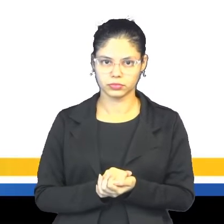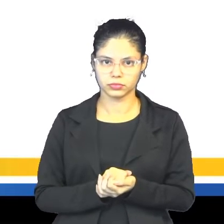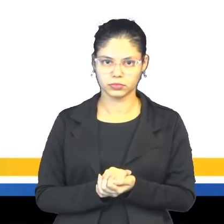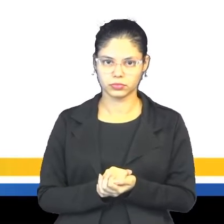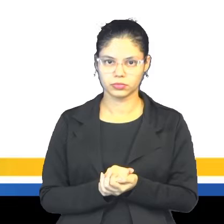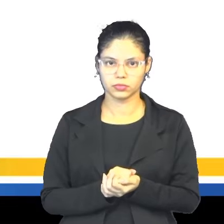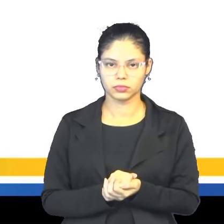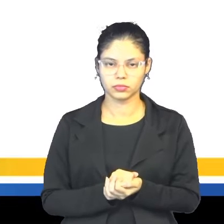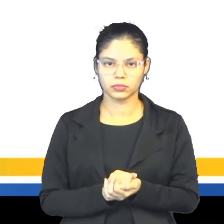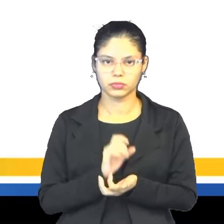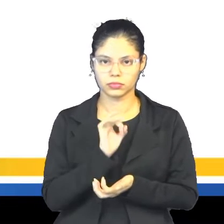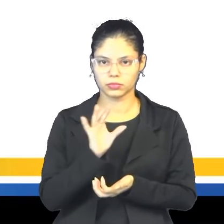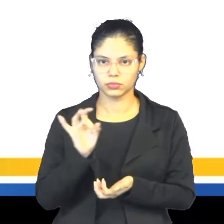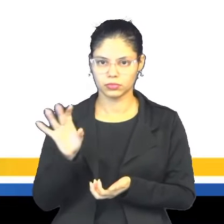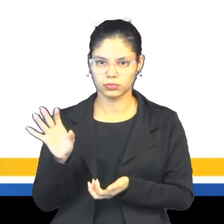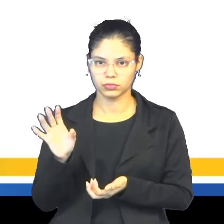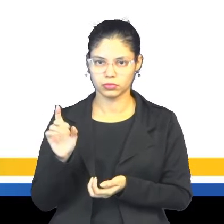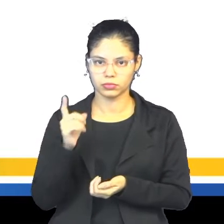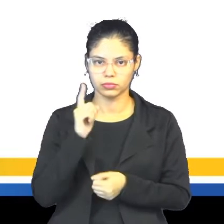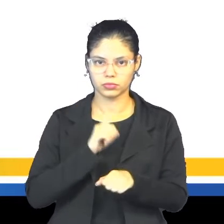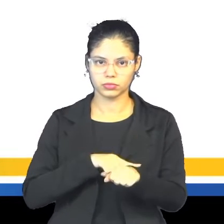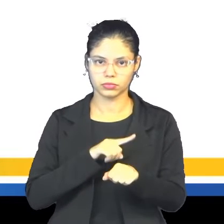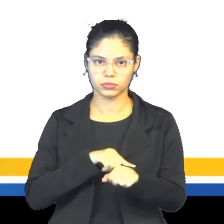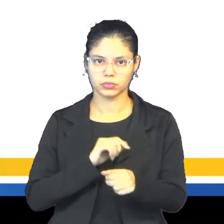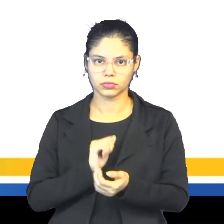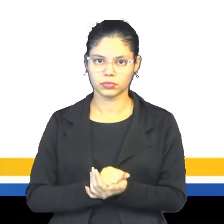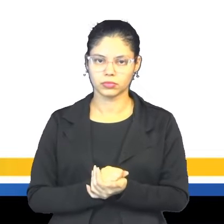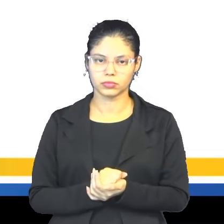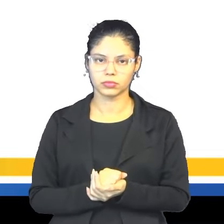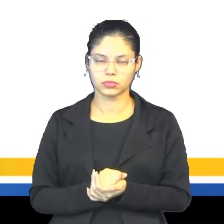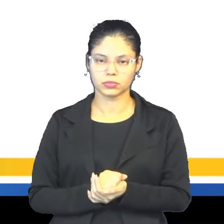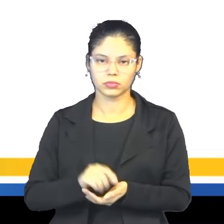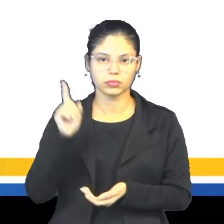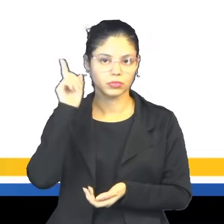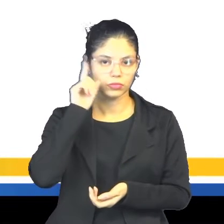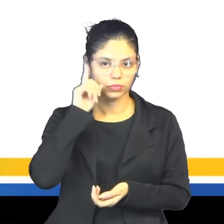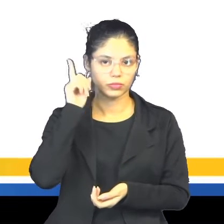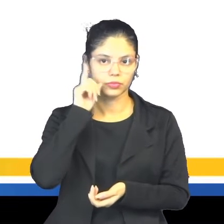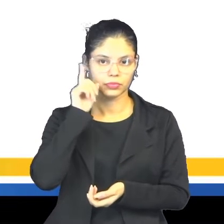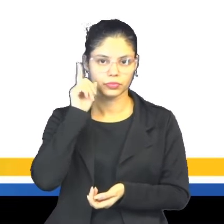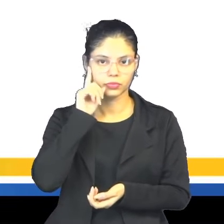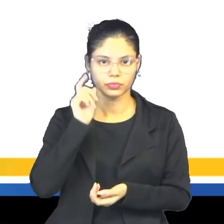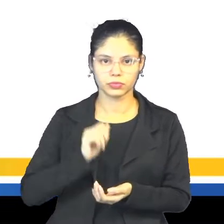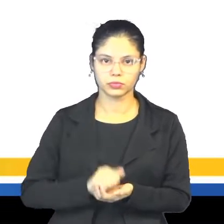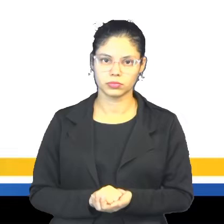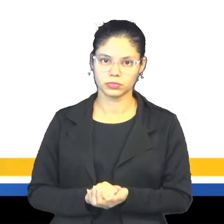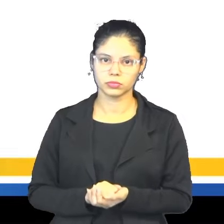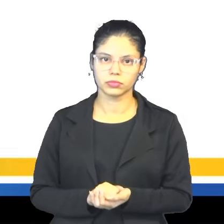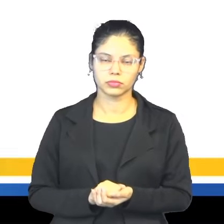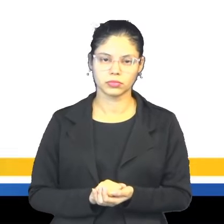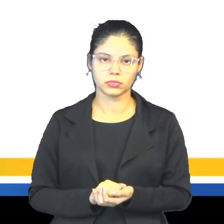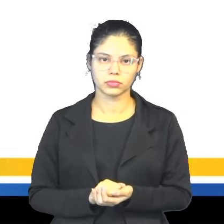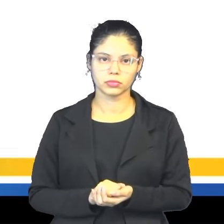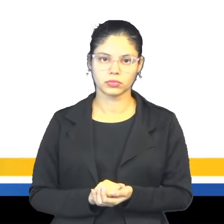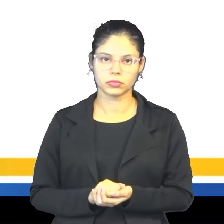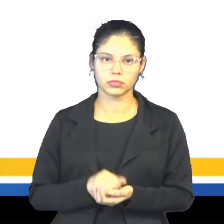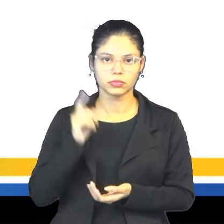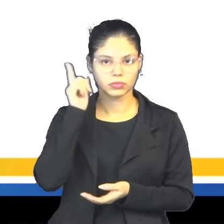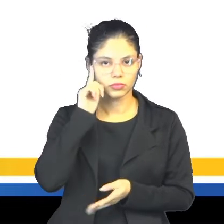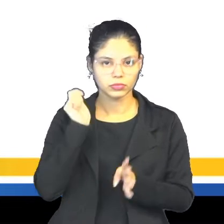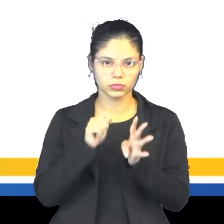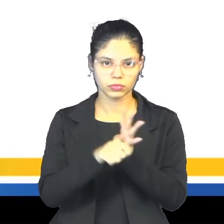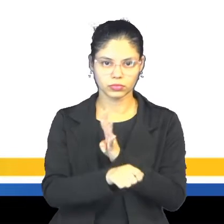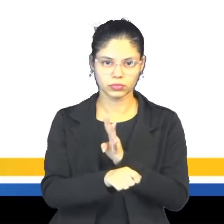hour, que significa a cada hora, every day, todos os dias, every